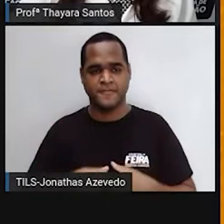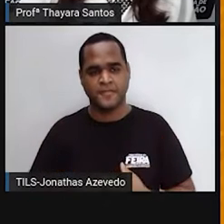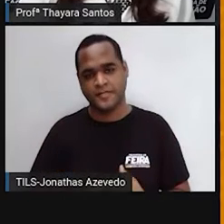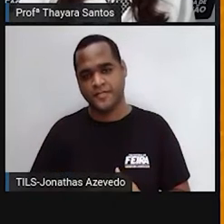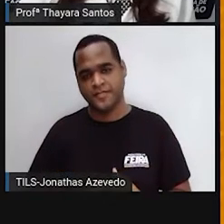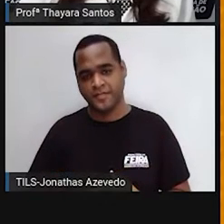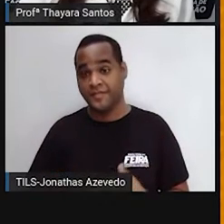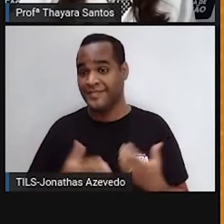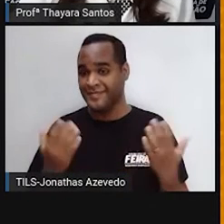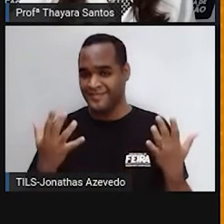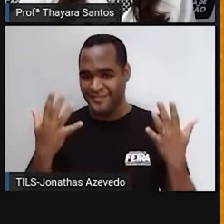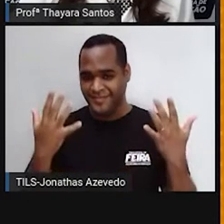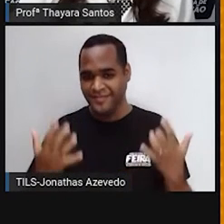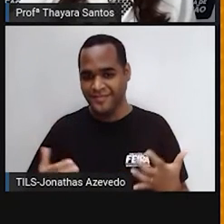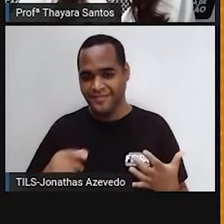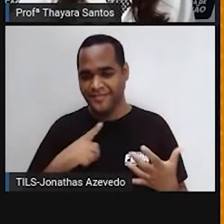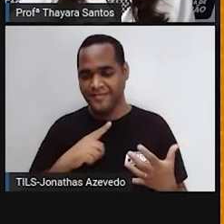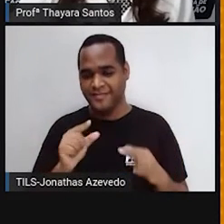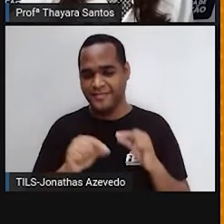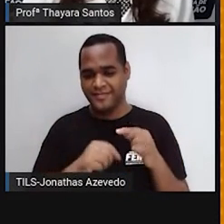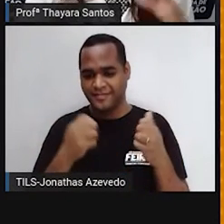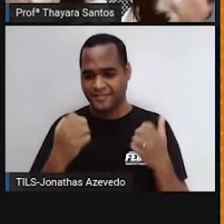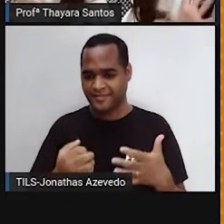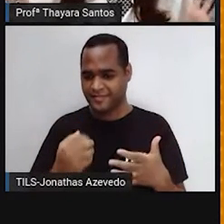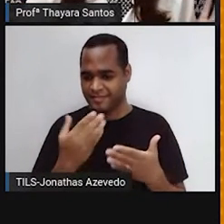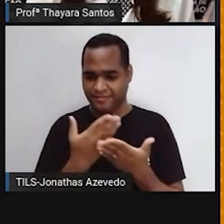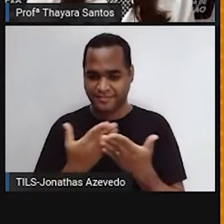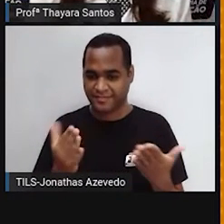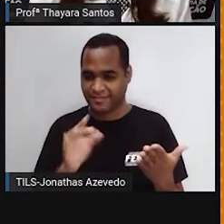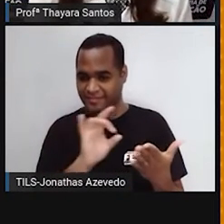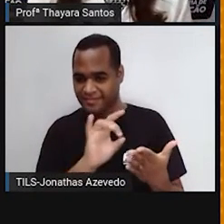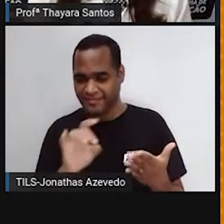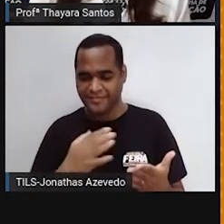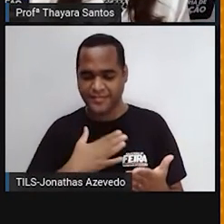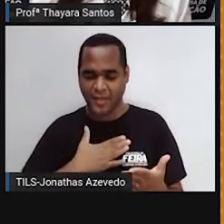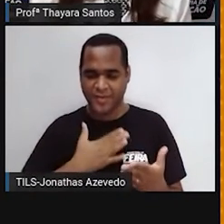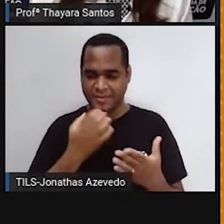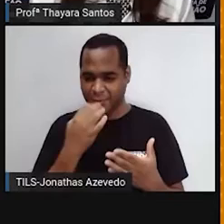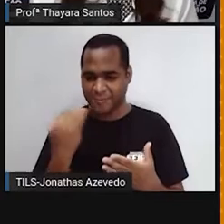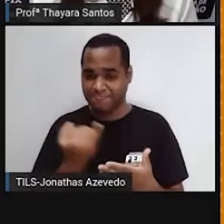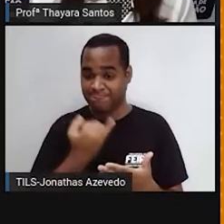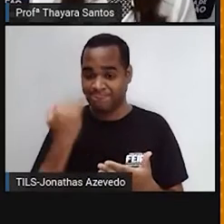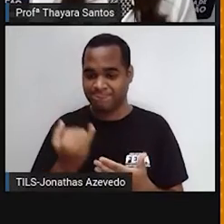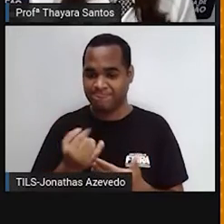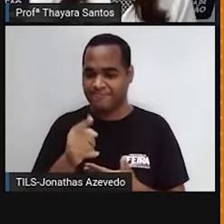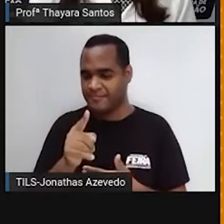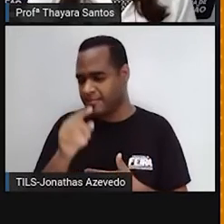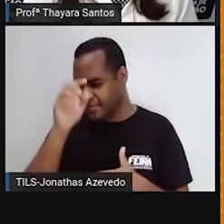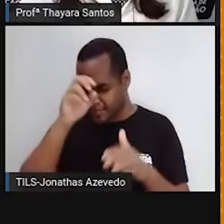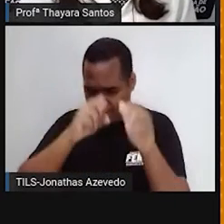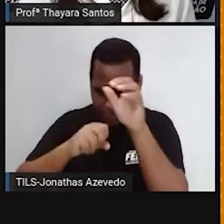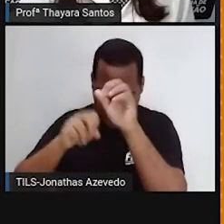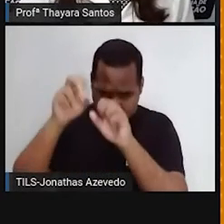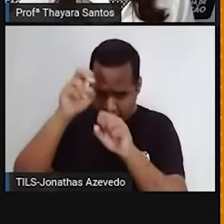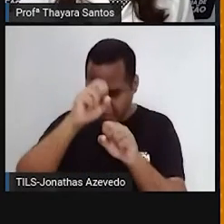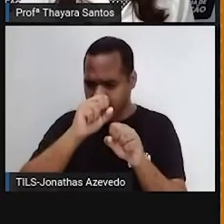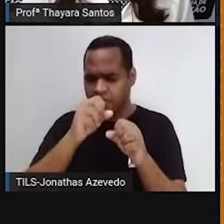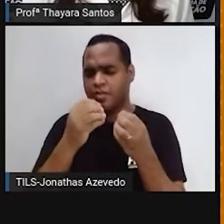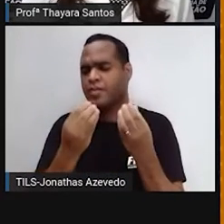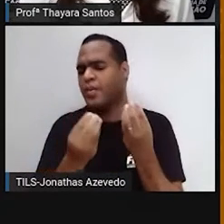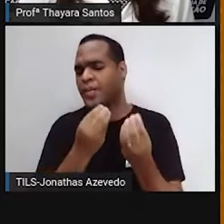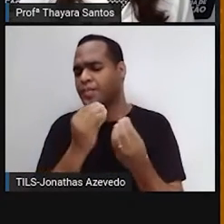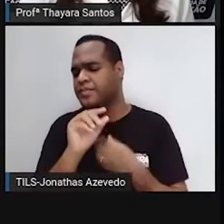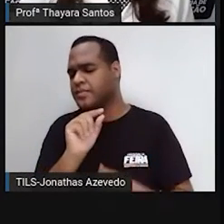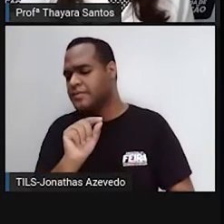Agora sim, chegou aquela hora que vocês aí do outro lado mais gostam, que eu sei, que é a hora da gente testar o que aprendeu até aqui. E para